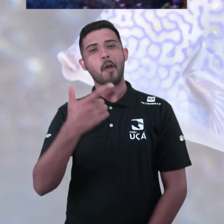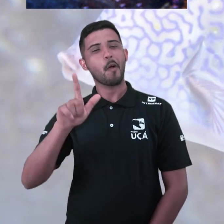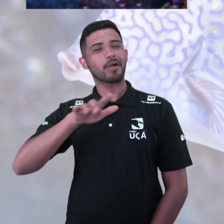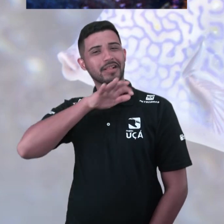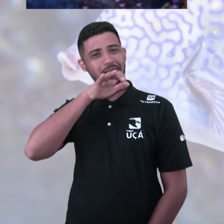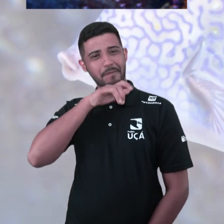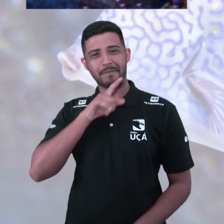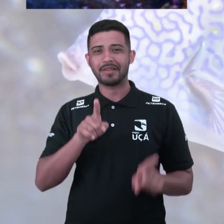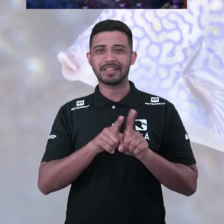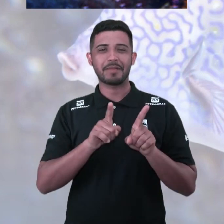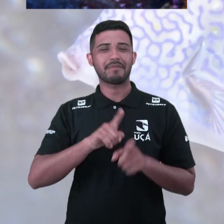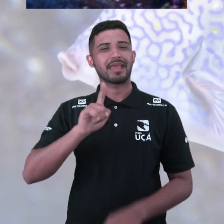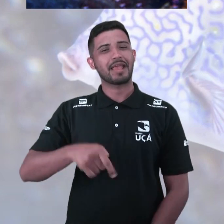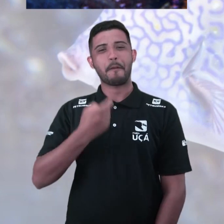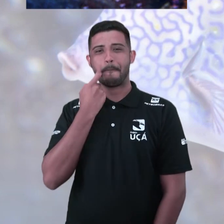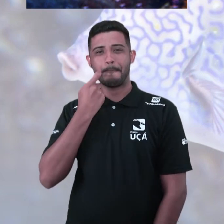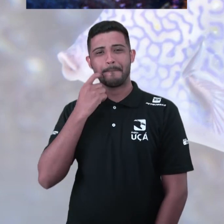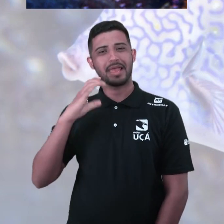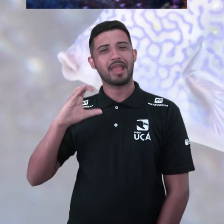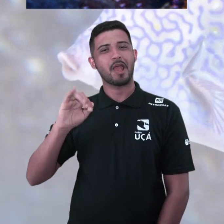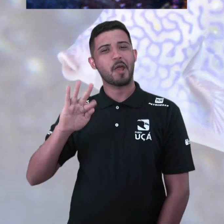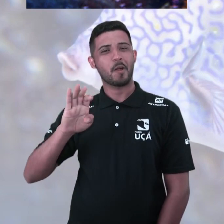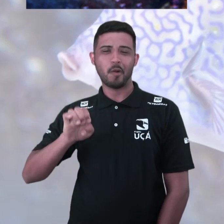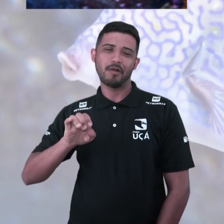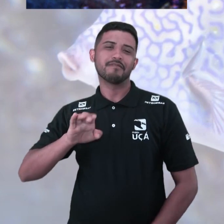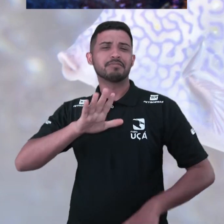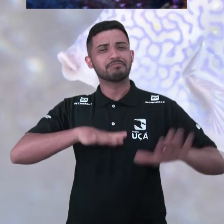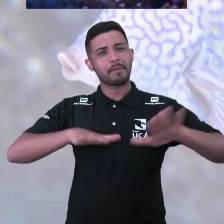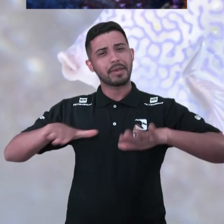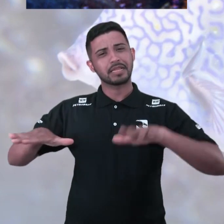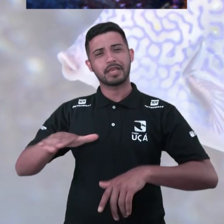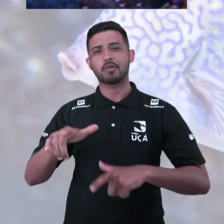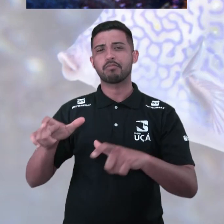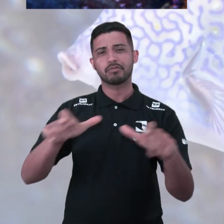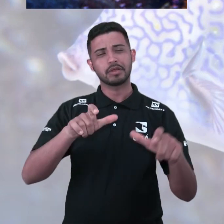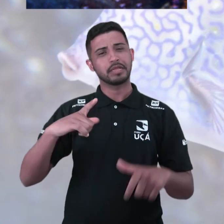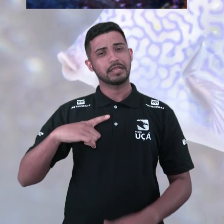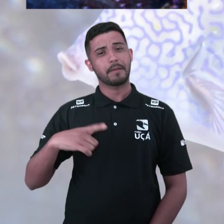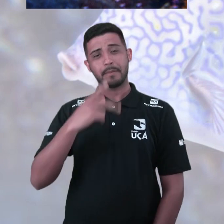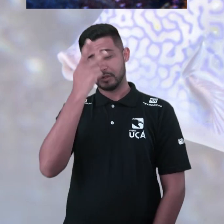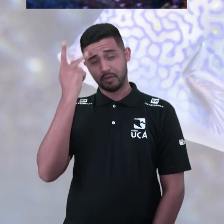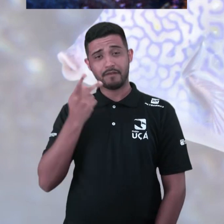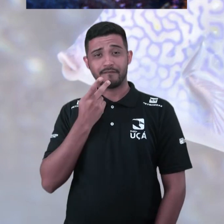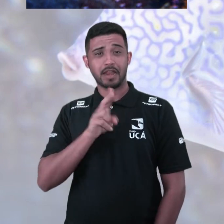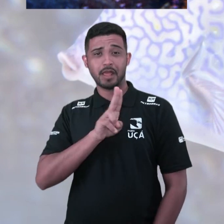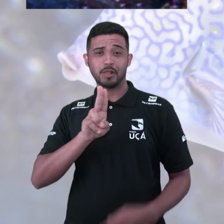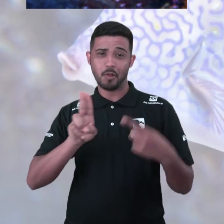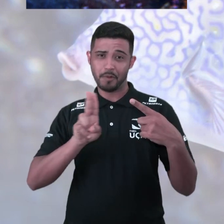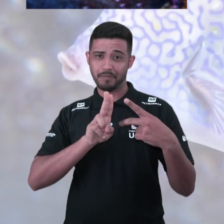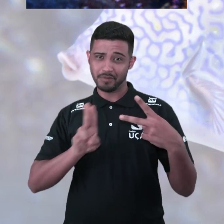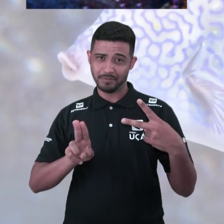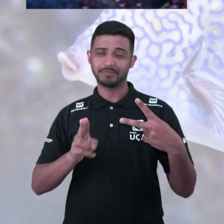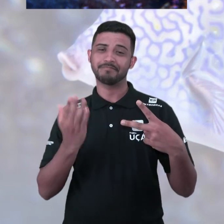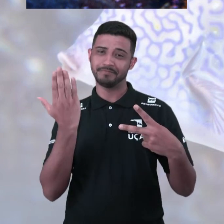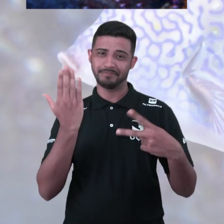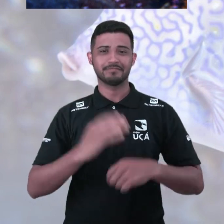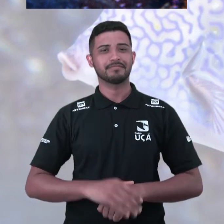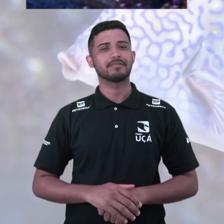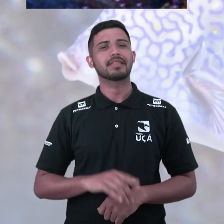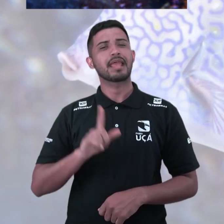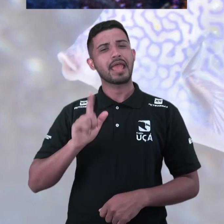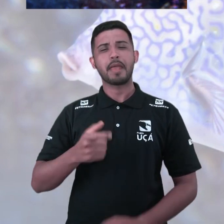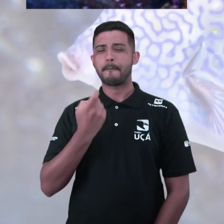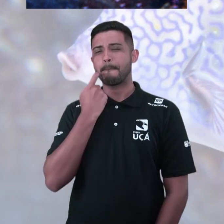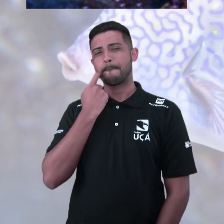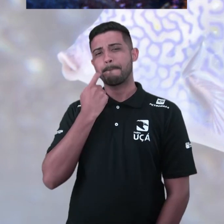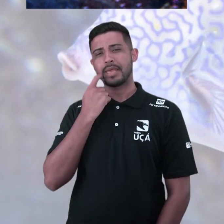Outro animal também é o peixe-cofre. Dependendo da região, a gente encontra pessoas chamando ele de peixe-vaquinha ou peixe-coméia. É